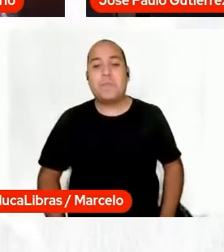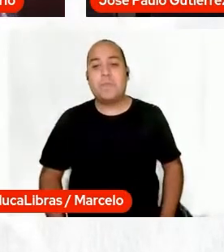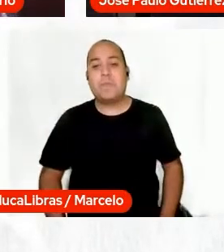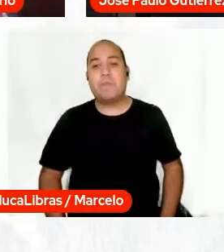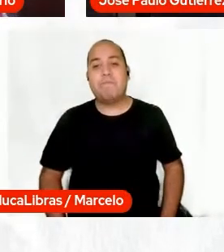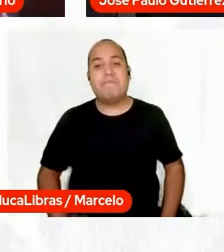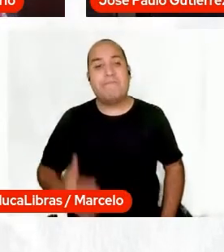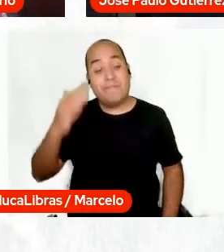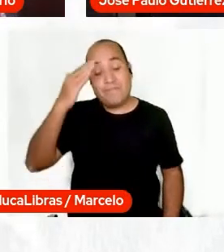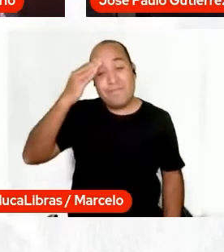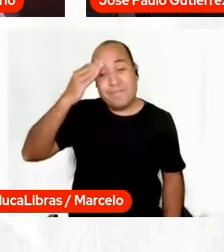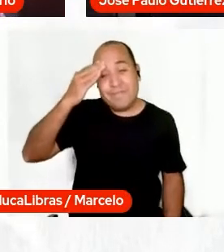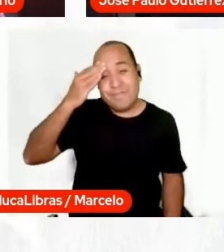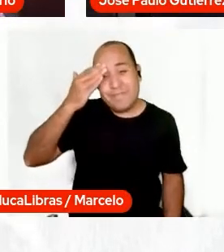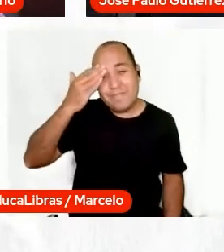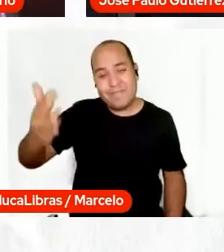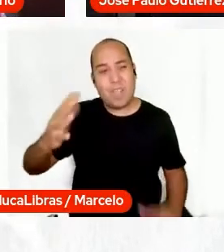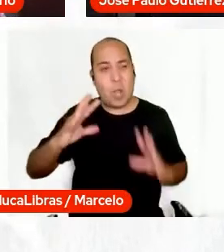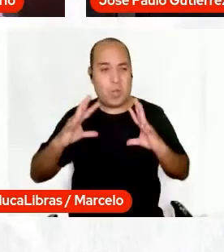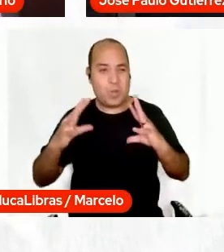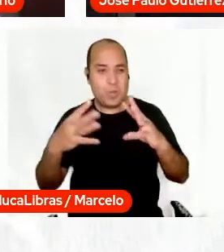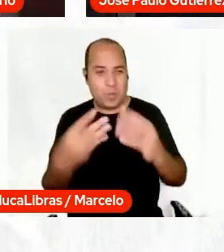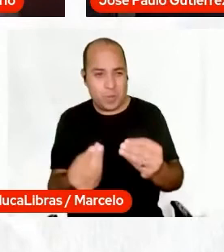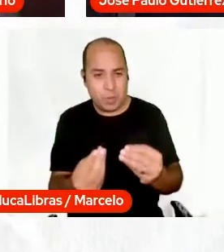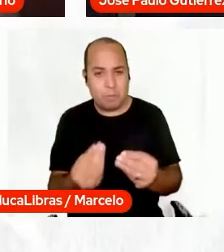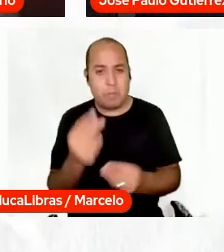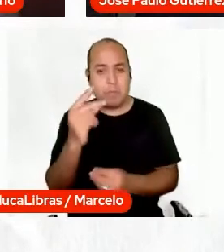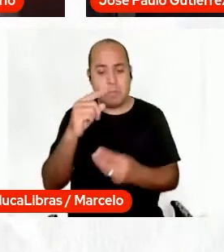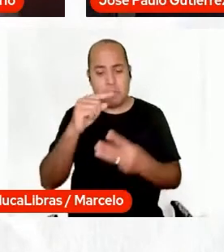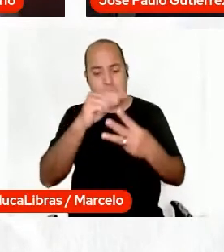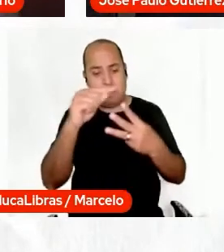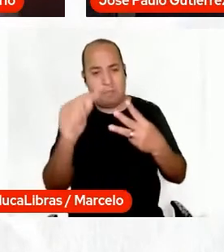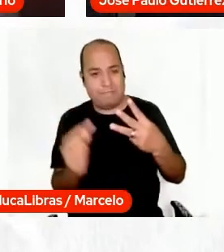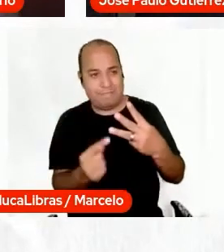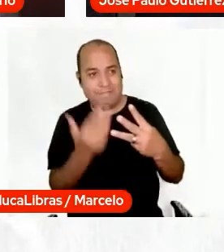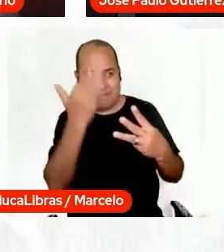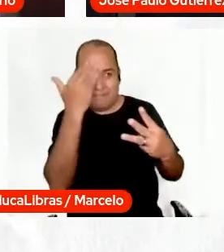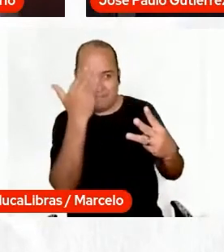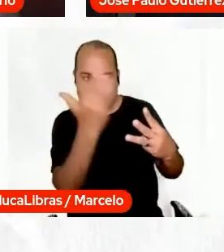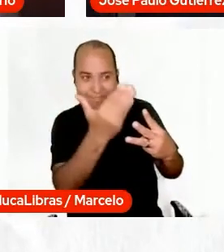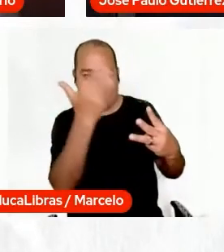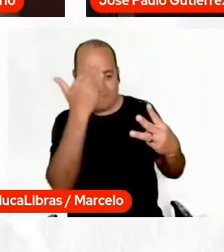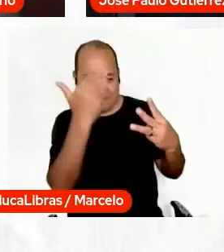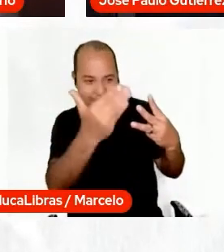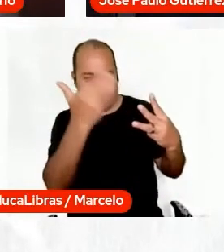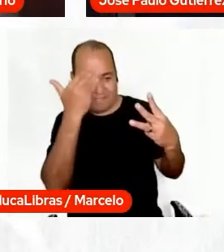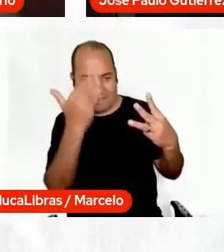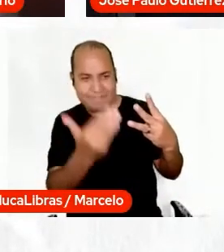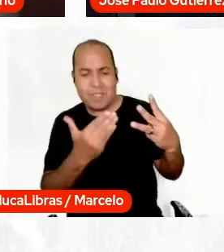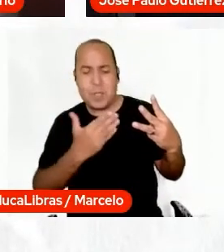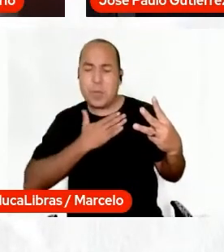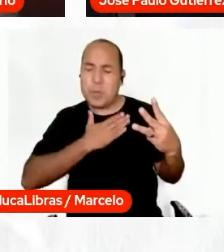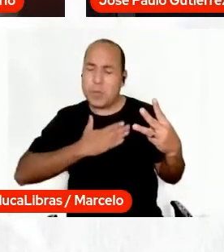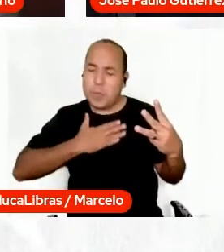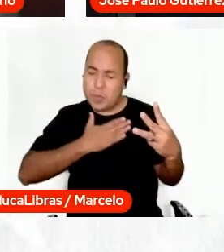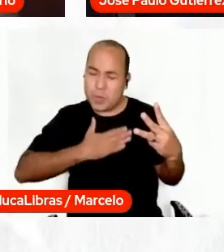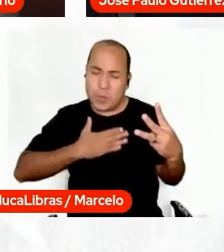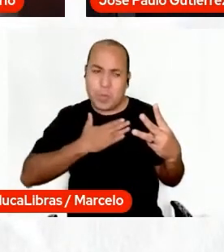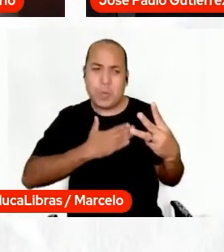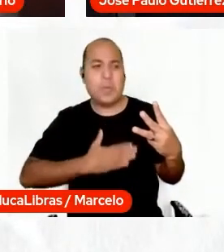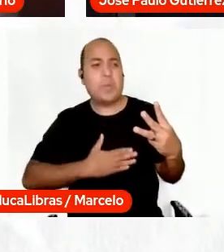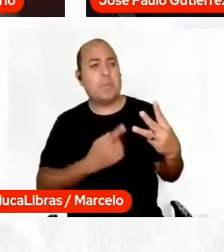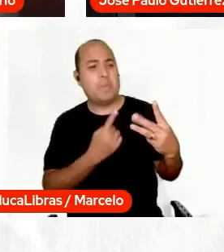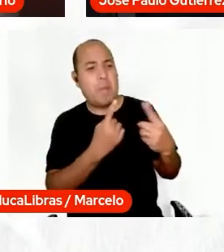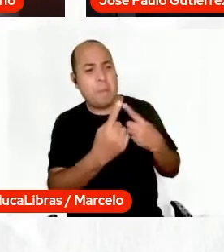Obrigado a todos e todas, a professora Dilsa, a professora Maria Beatriz, o professor Regisson, foi uma alegria, uma satisfação, temos um ponto